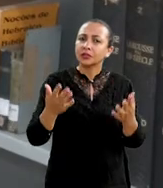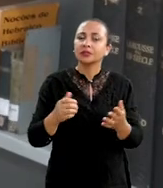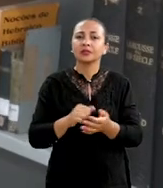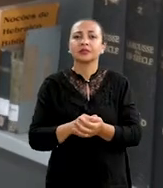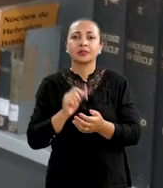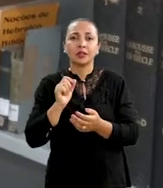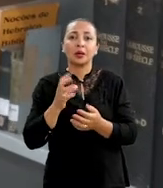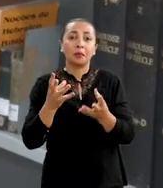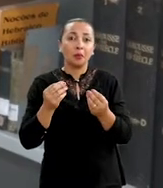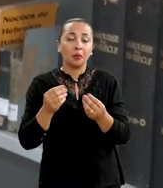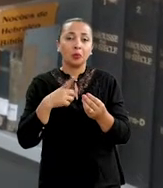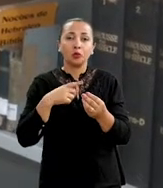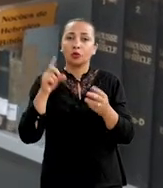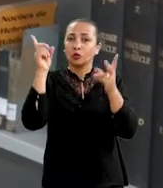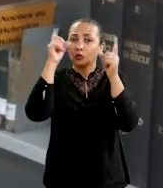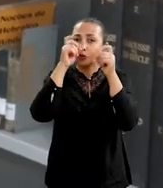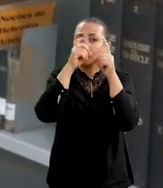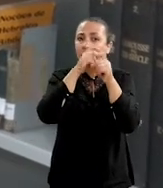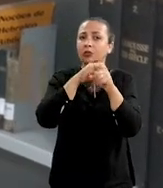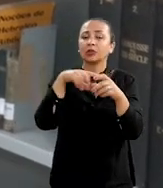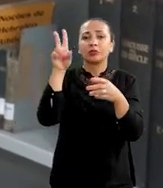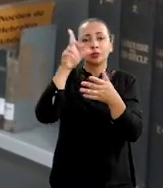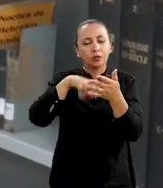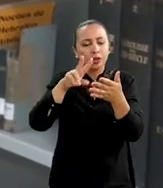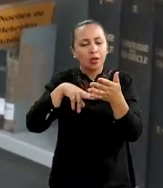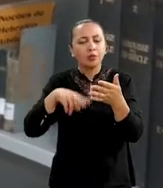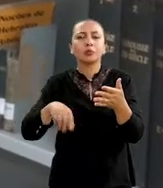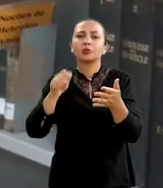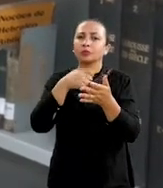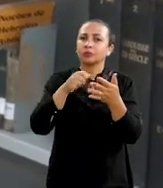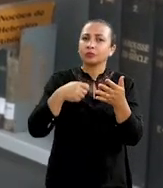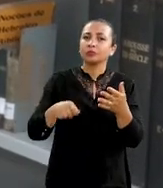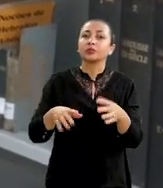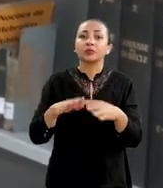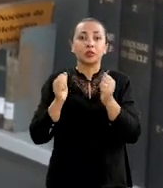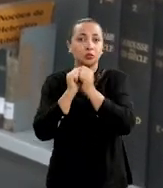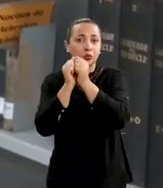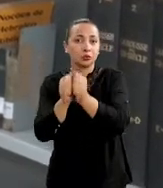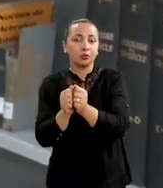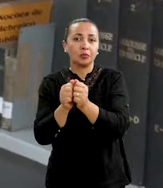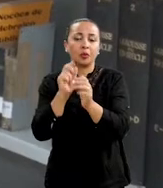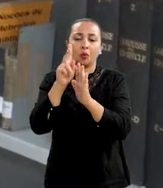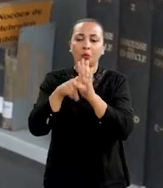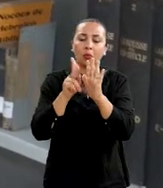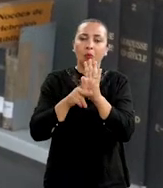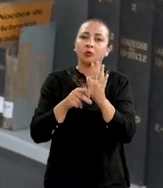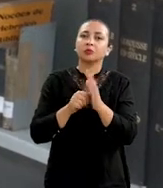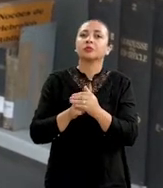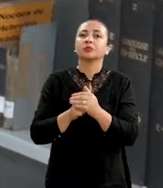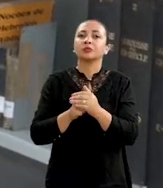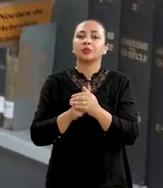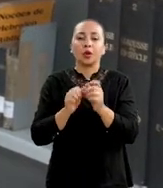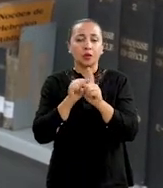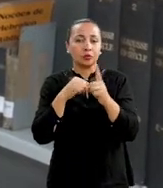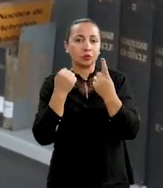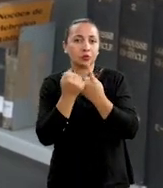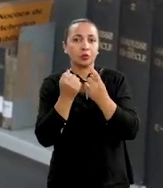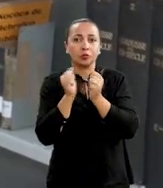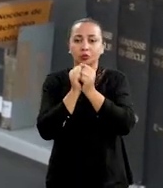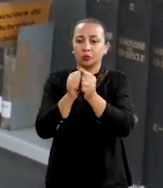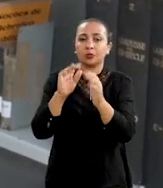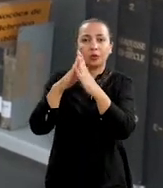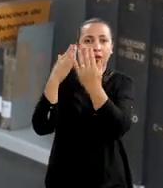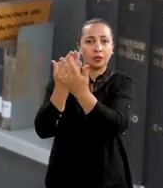muitos tinham dificuldade de leitura, de escrita, e que juntamente o projeto, em associado com a